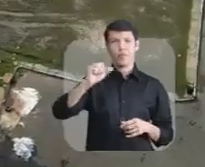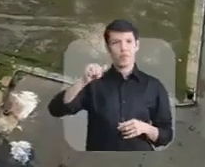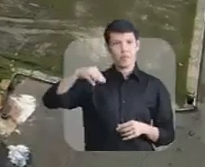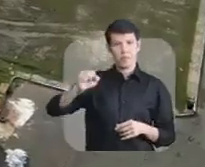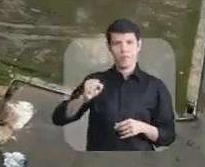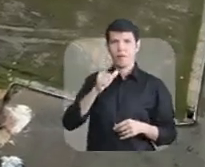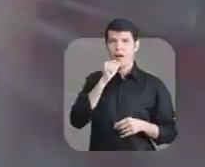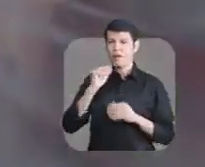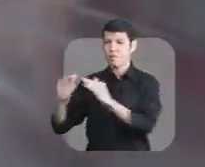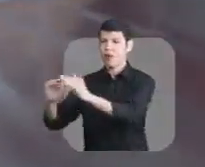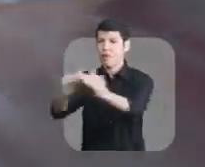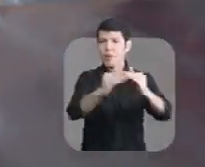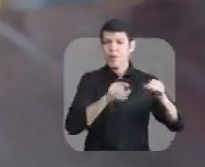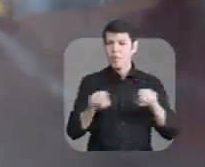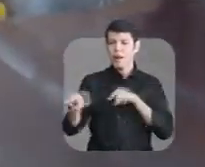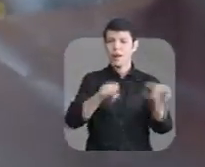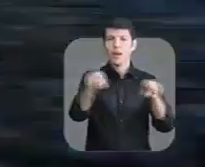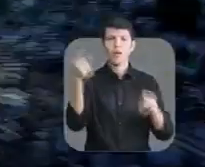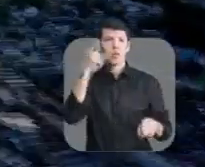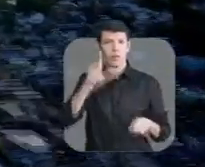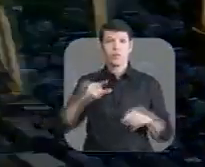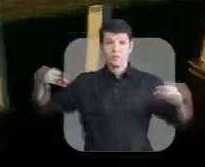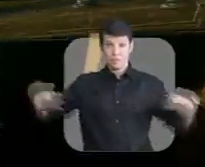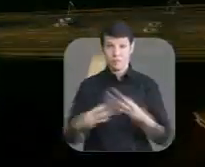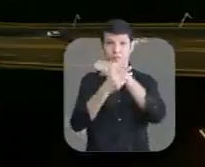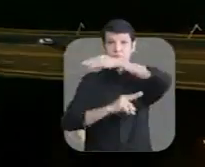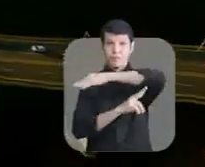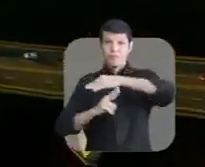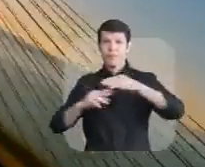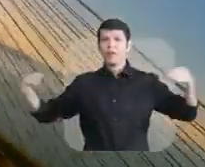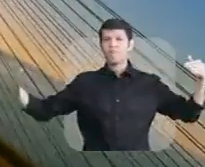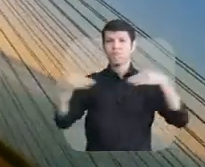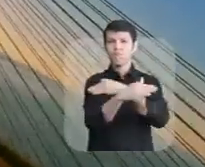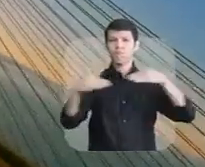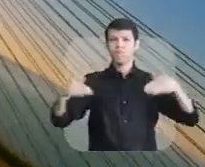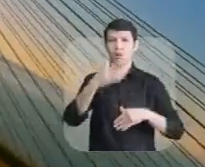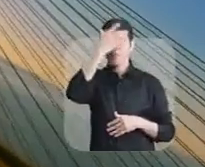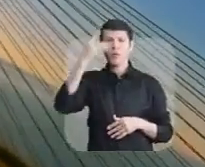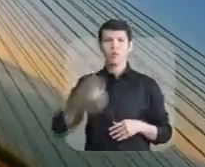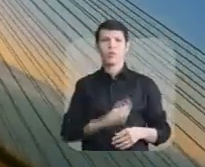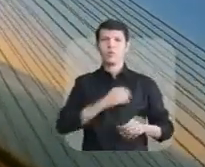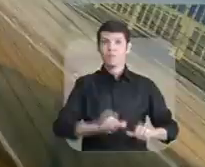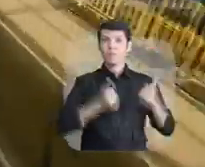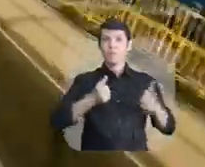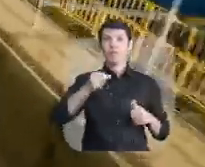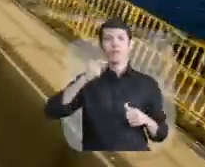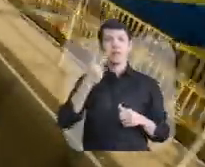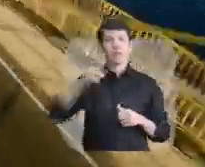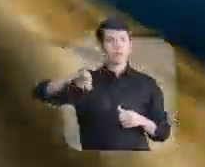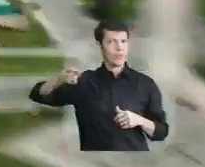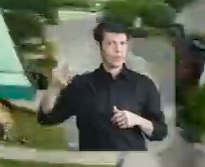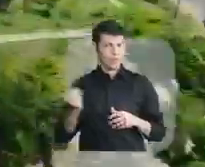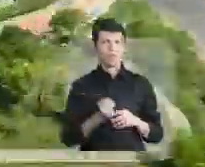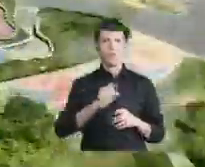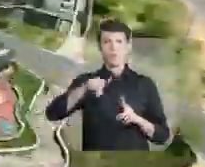tratada para 500 mil pessoas de Manaus Fez a ponte sobre o Rio Negro beneficiando mais de 2 milhões de pessoas